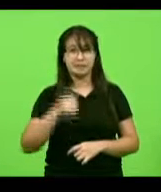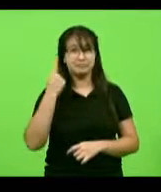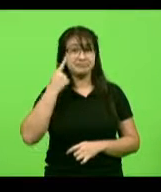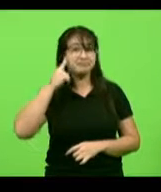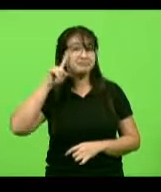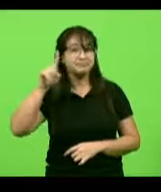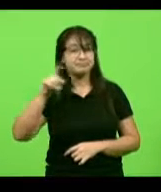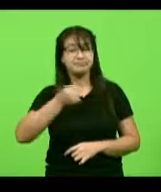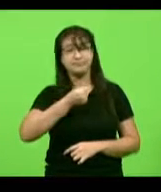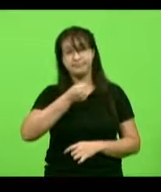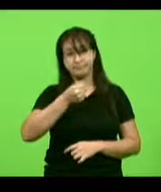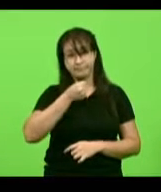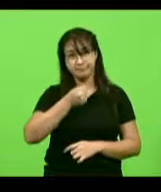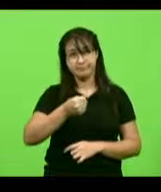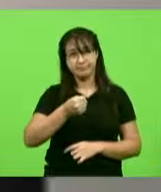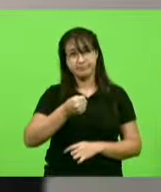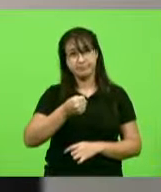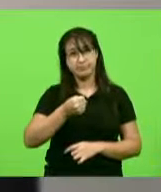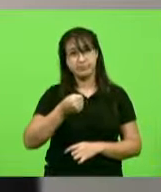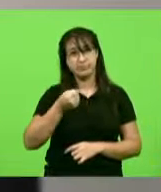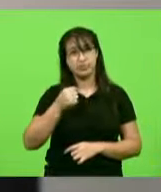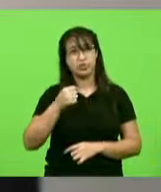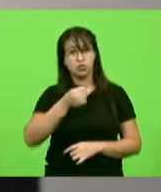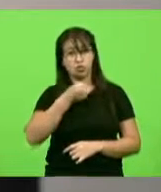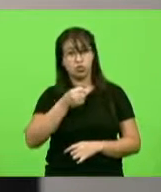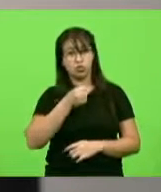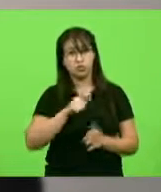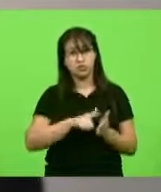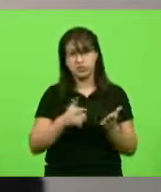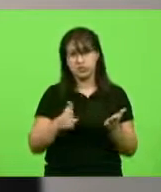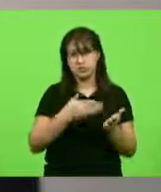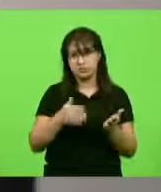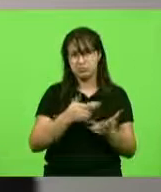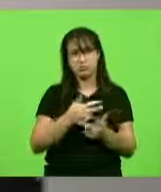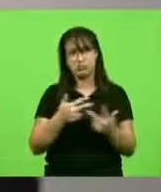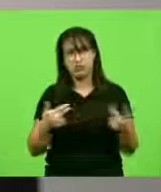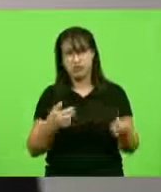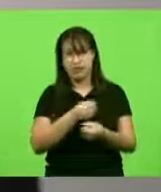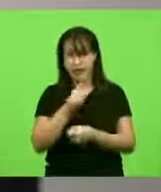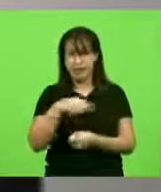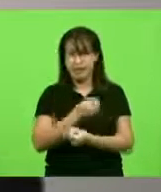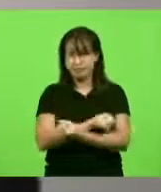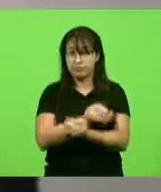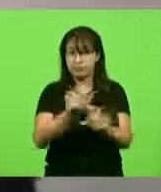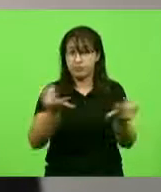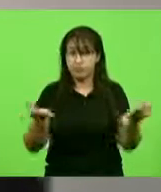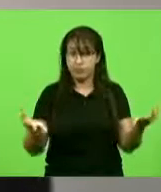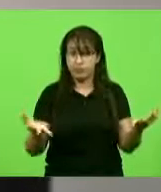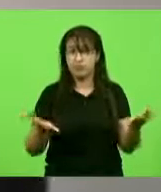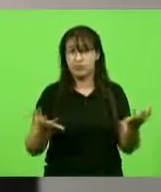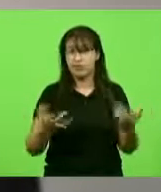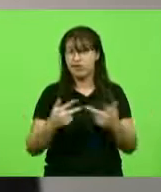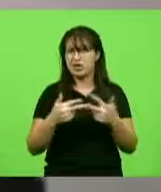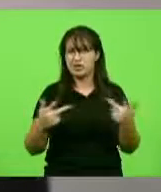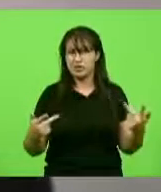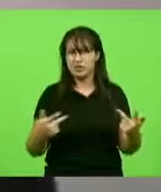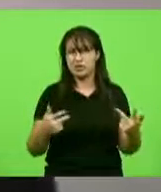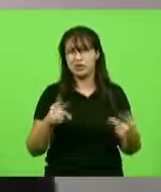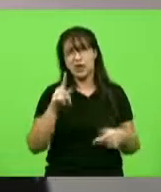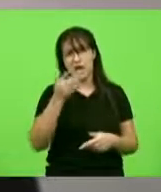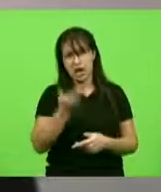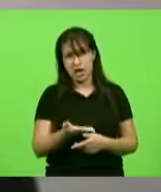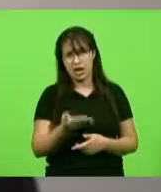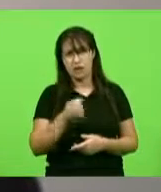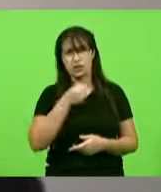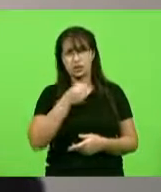faz um papel tão importante na divulgação e tem ajudado aí na divulgação. Certamente, o jornalismo serve aquele que